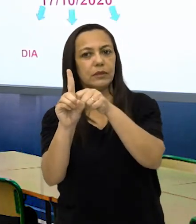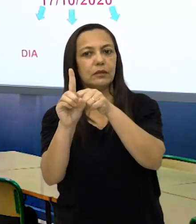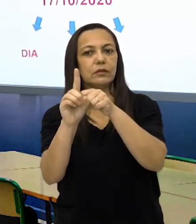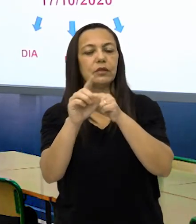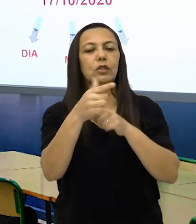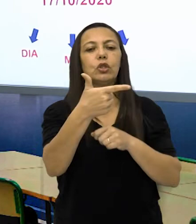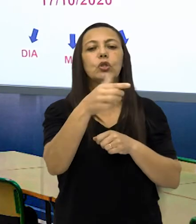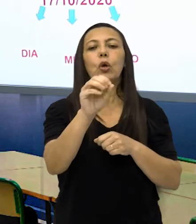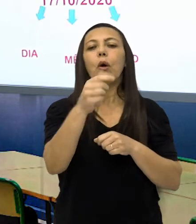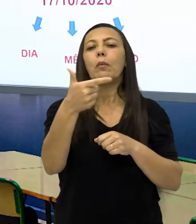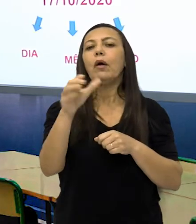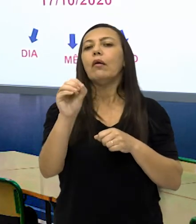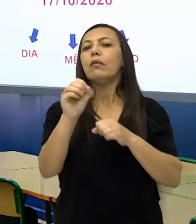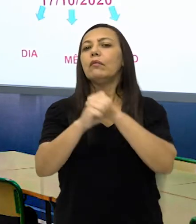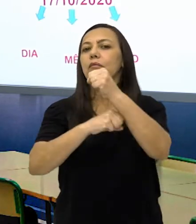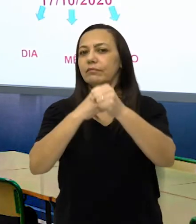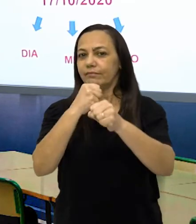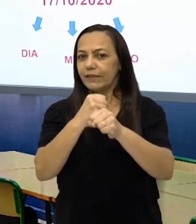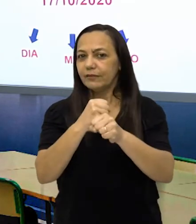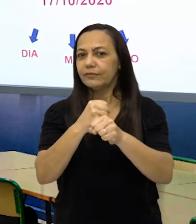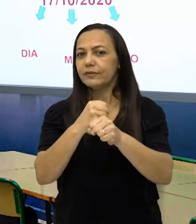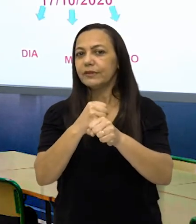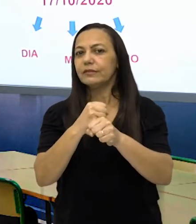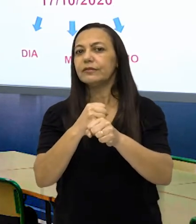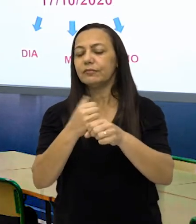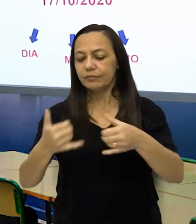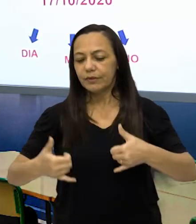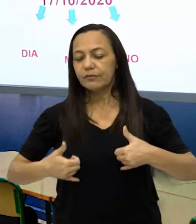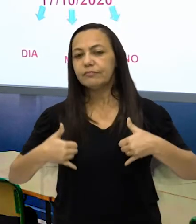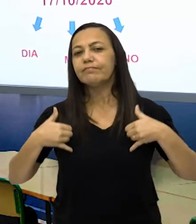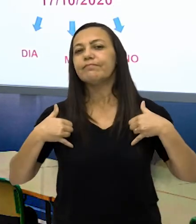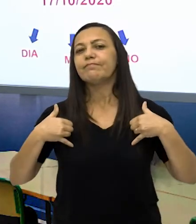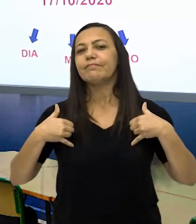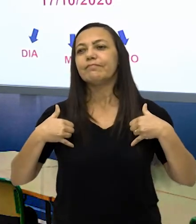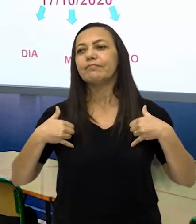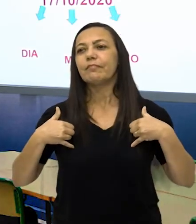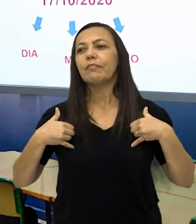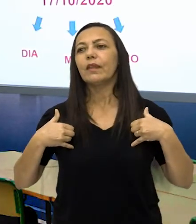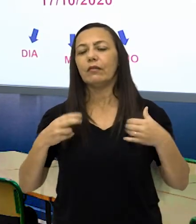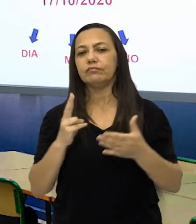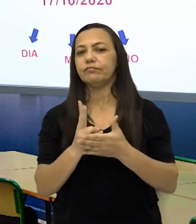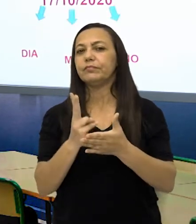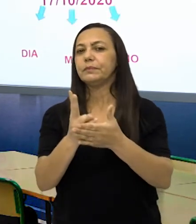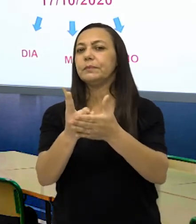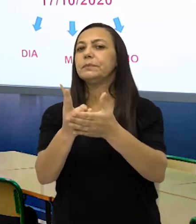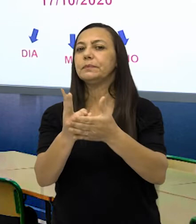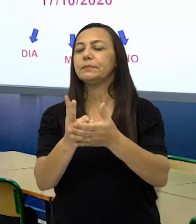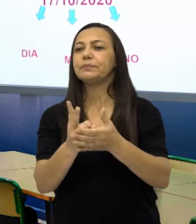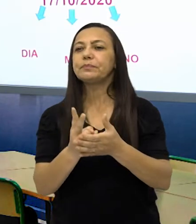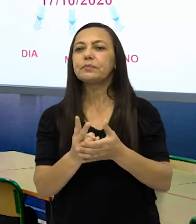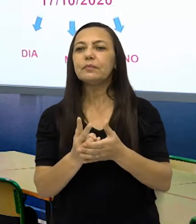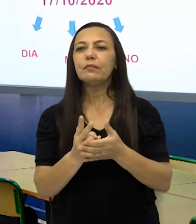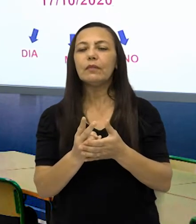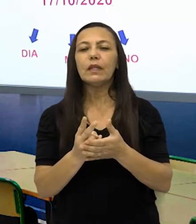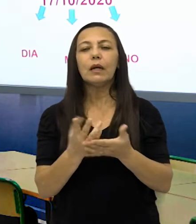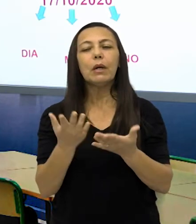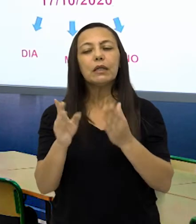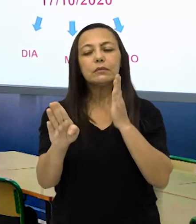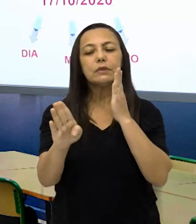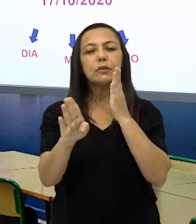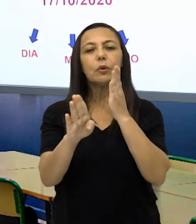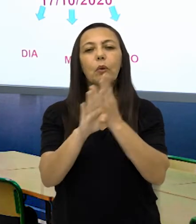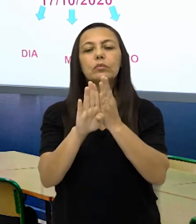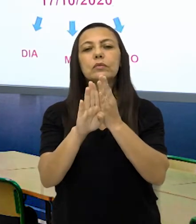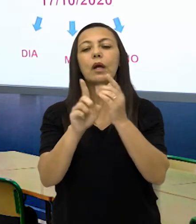E 2020 será o ano do aniversário dele. Mas vamos continuar. Para a gente encontrar